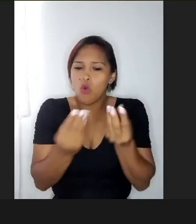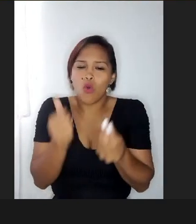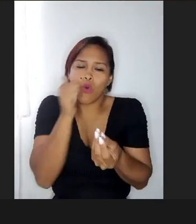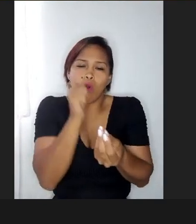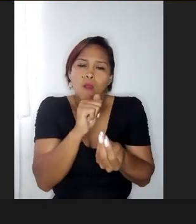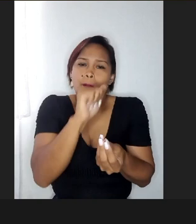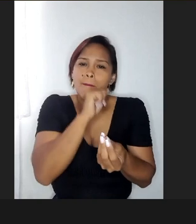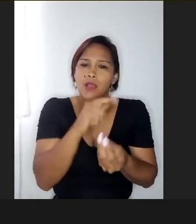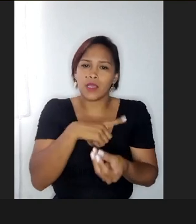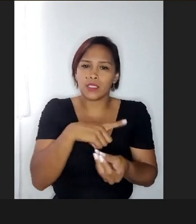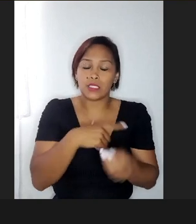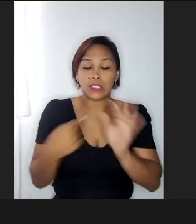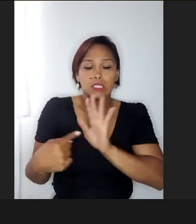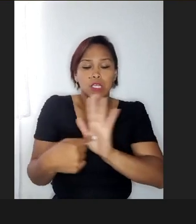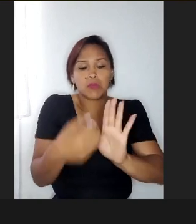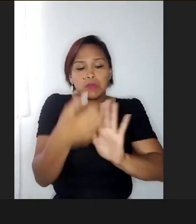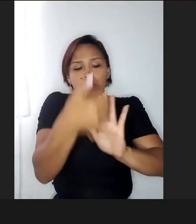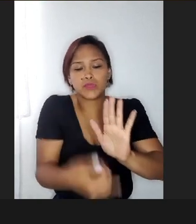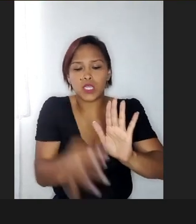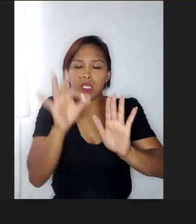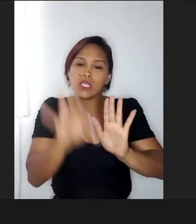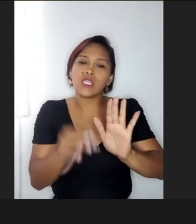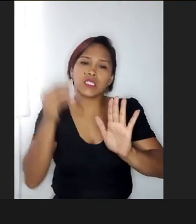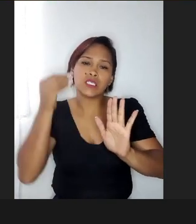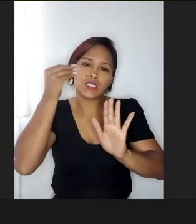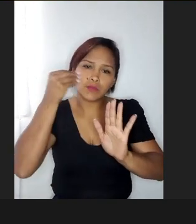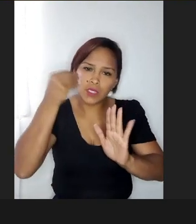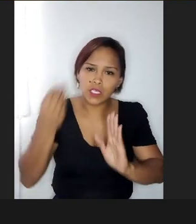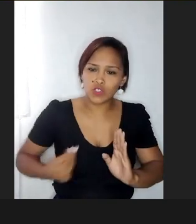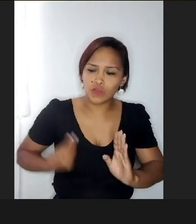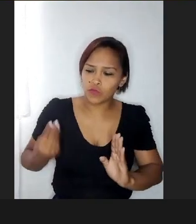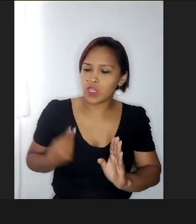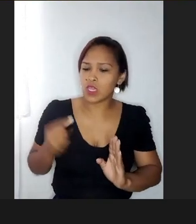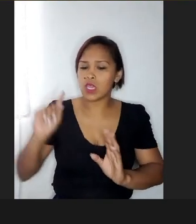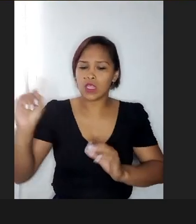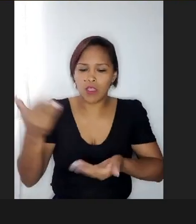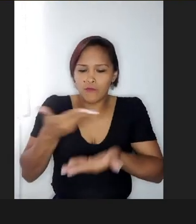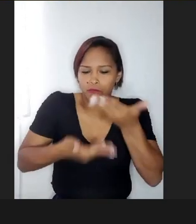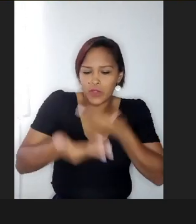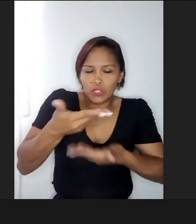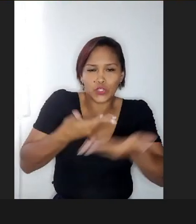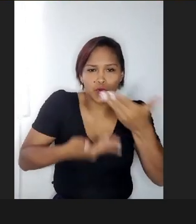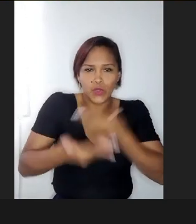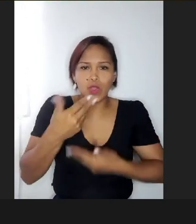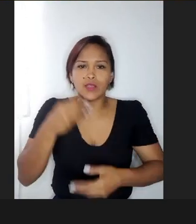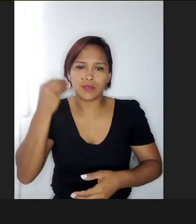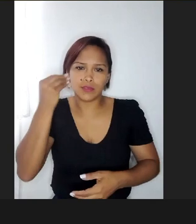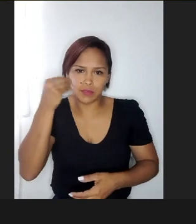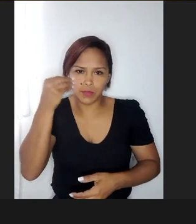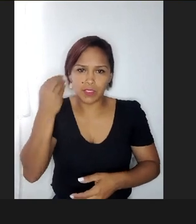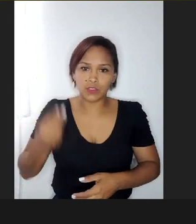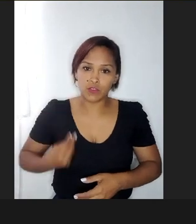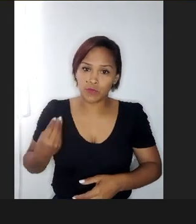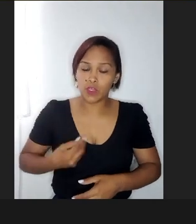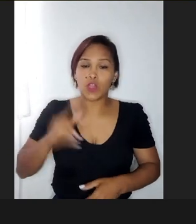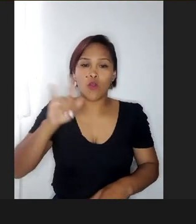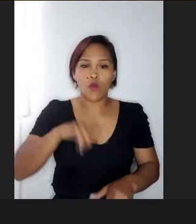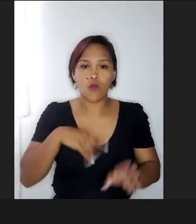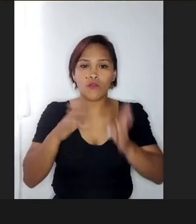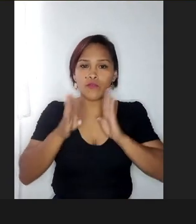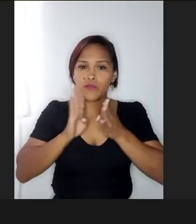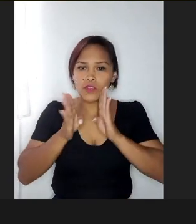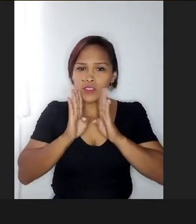eu trago, é, essas questões, e as mães também fazem bastante troca, eu tenho um grupo também no Facebook, de mães